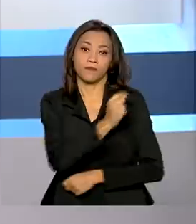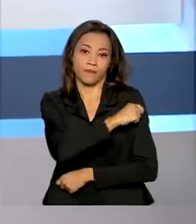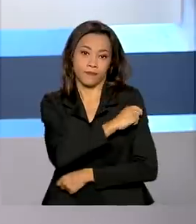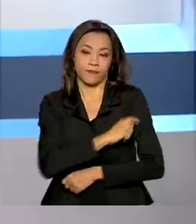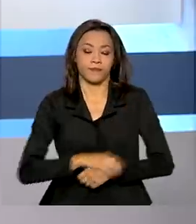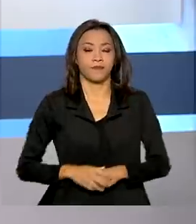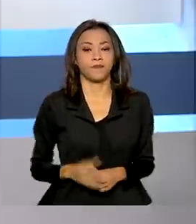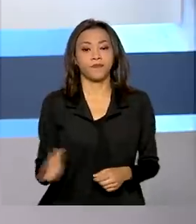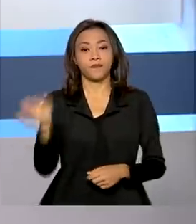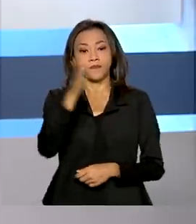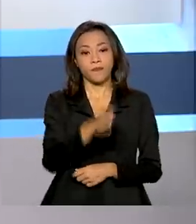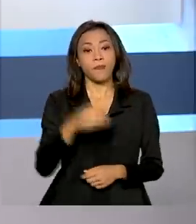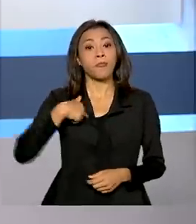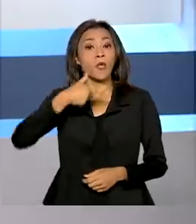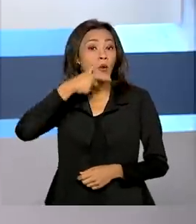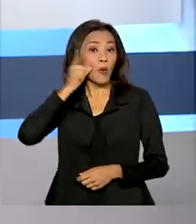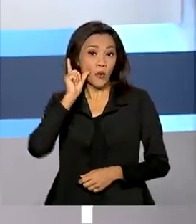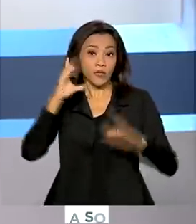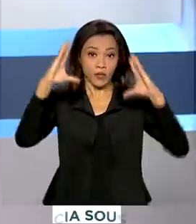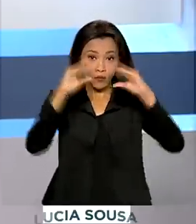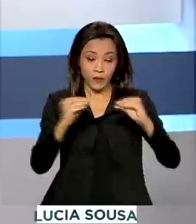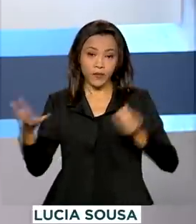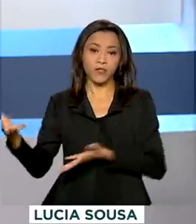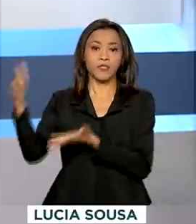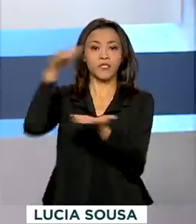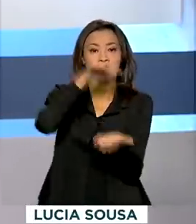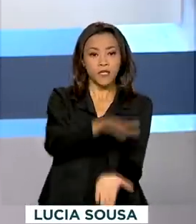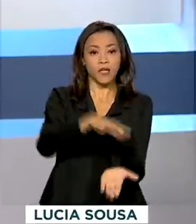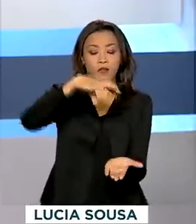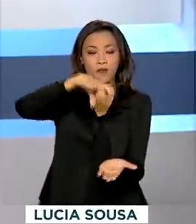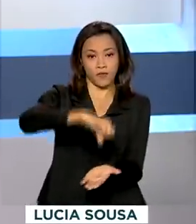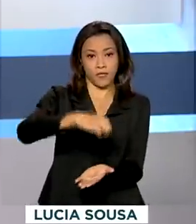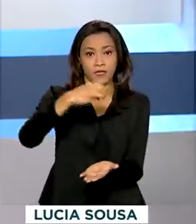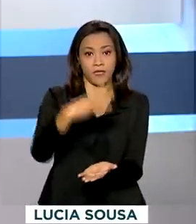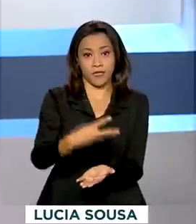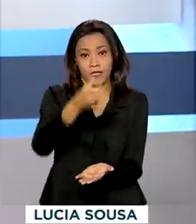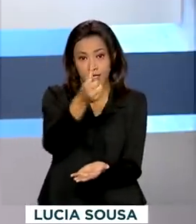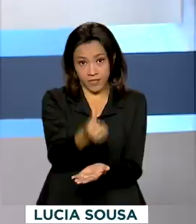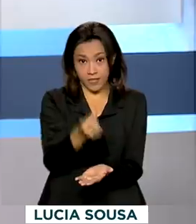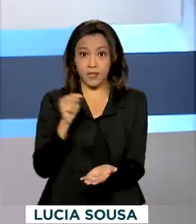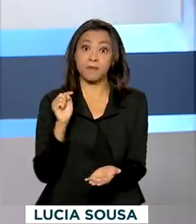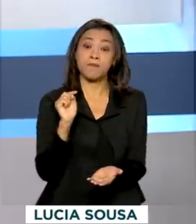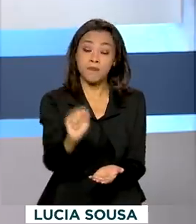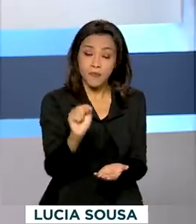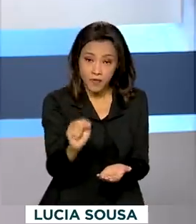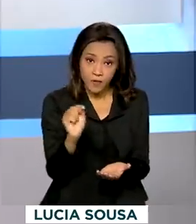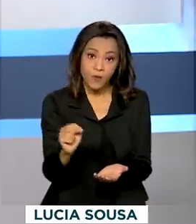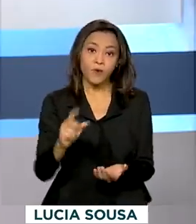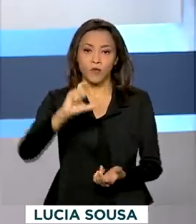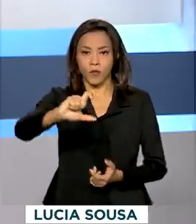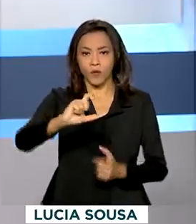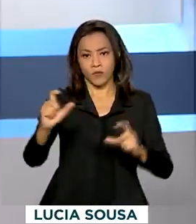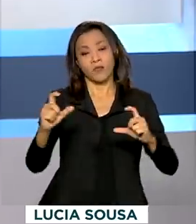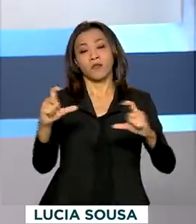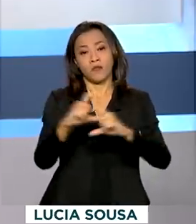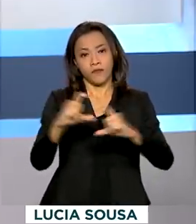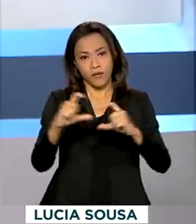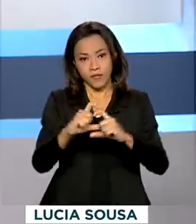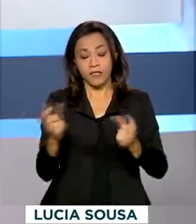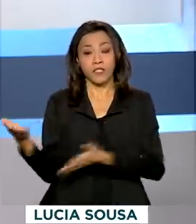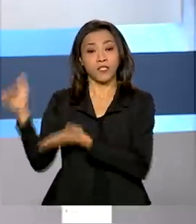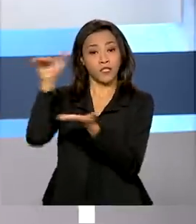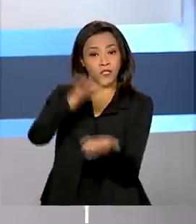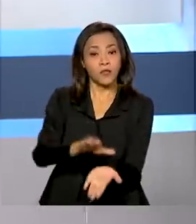E ontem à noite, chegaram ao Brasil 936 mil doses da Pfizer. O lote desembarcou no aeroporto de